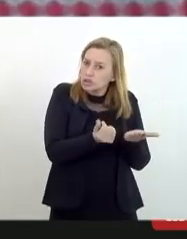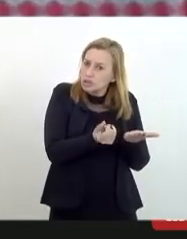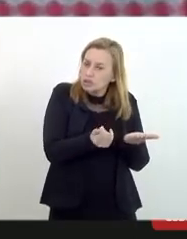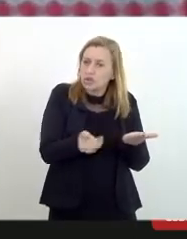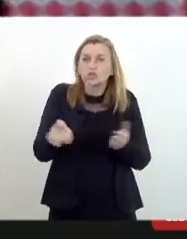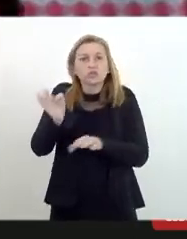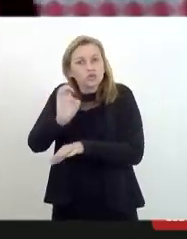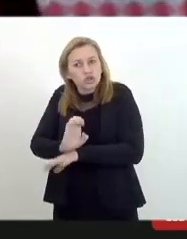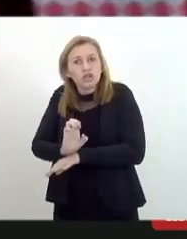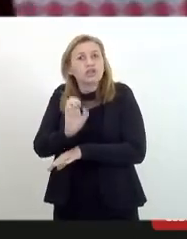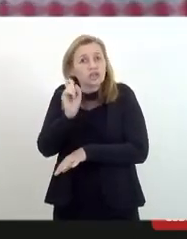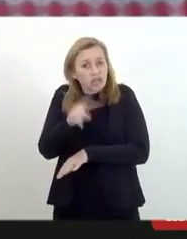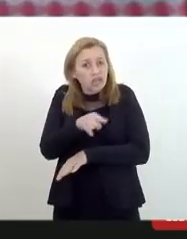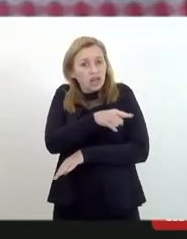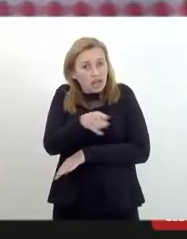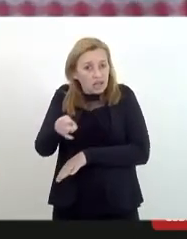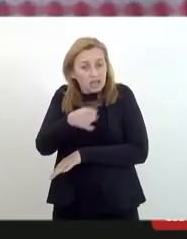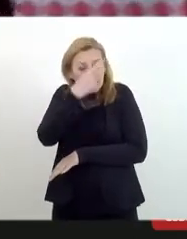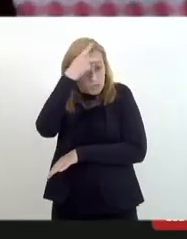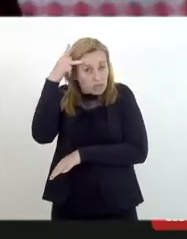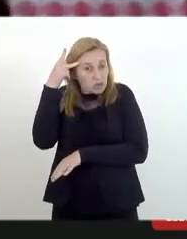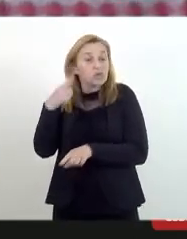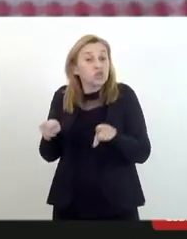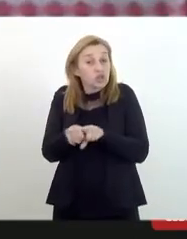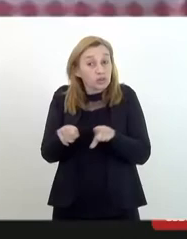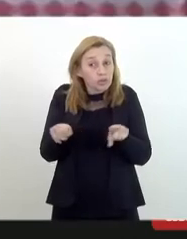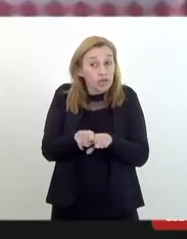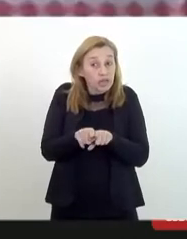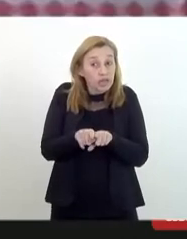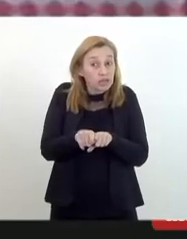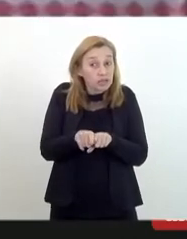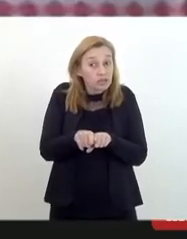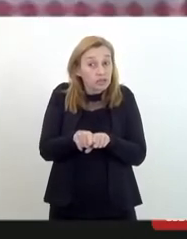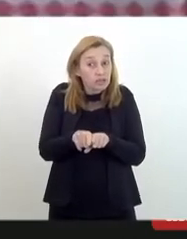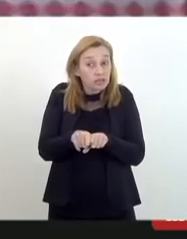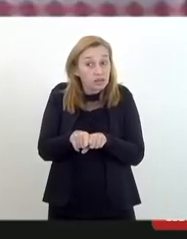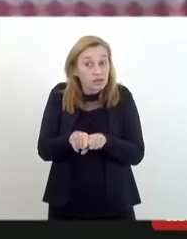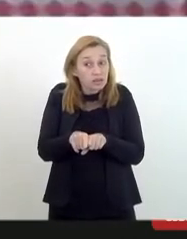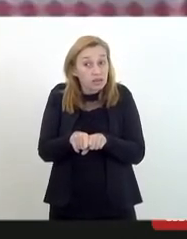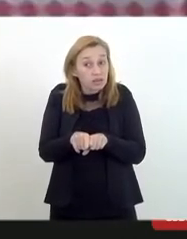estado que estas pessoas também são